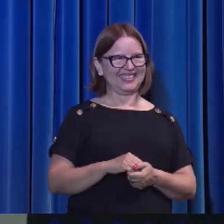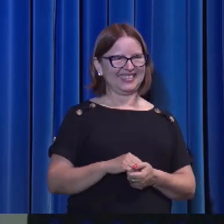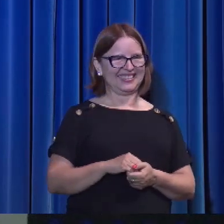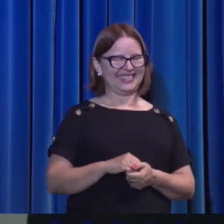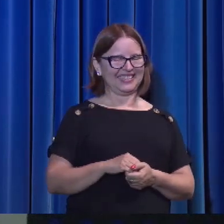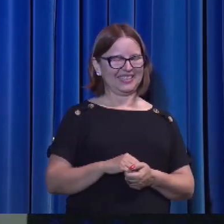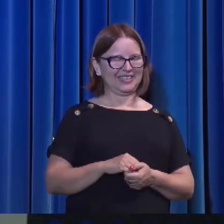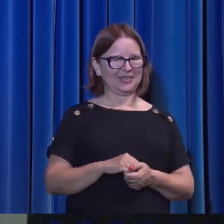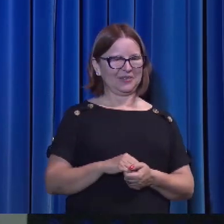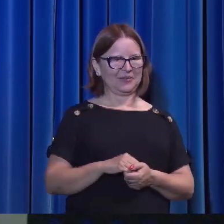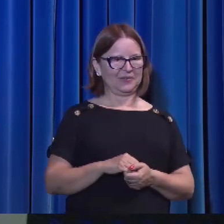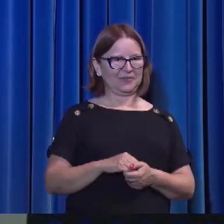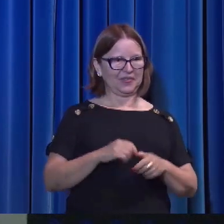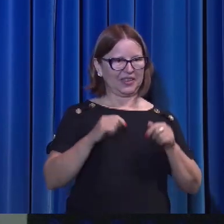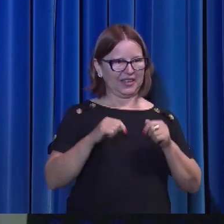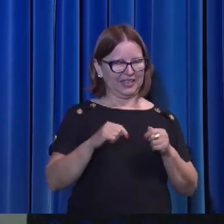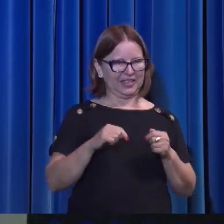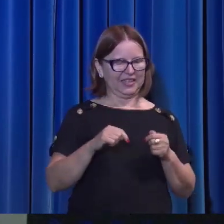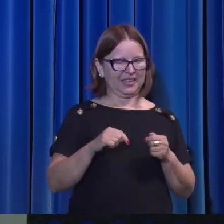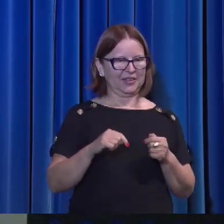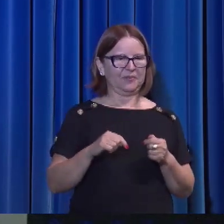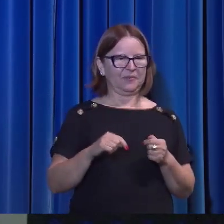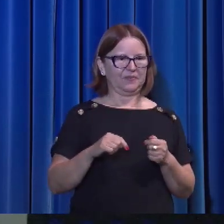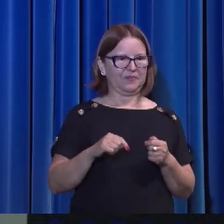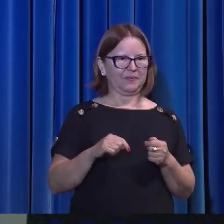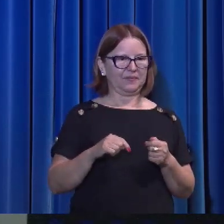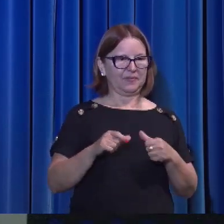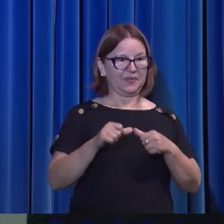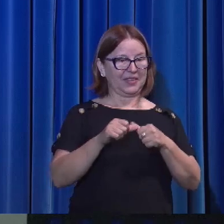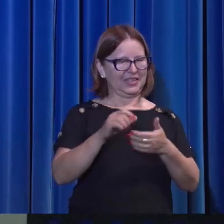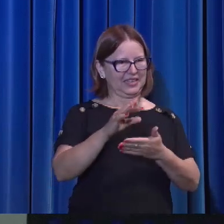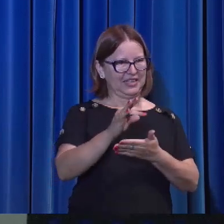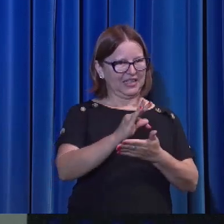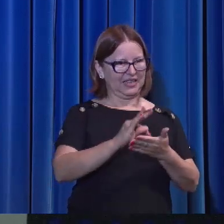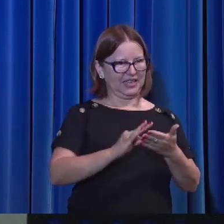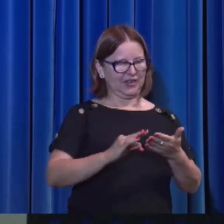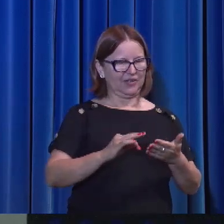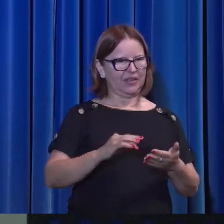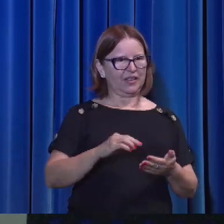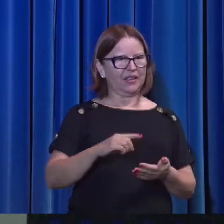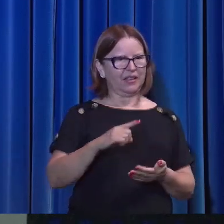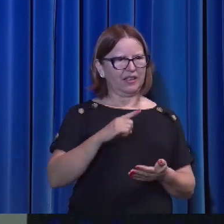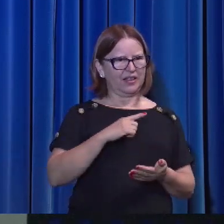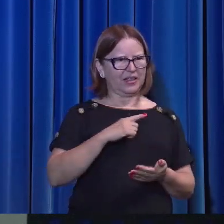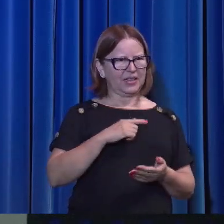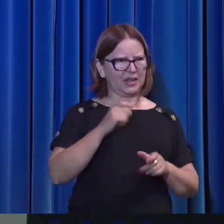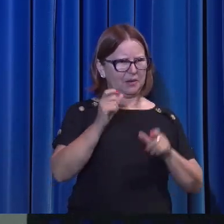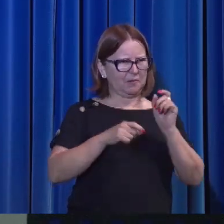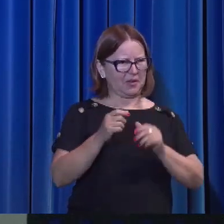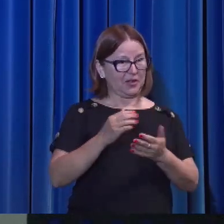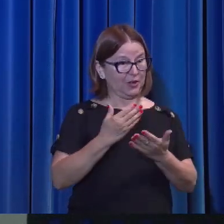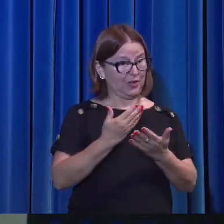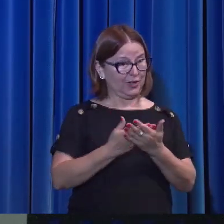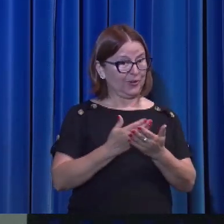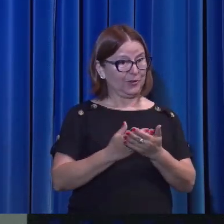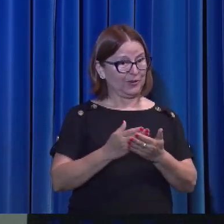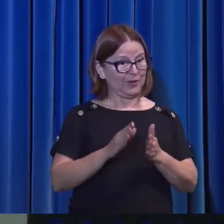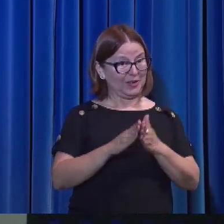Aqui, alguns estudiosos, e eu sou tendente a achar, com eles também,